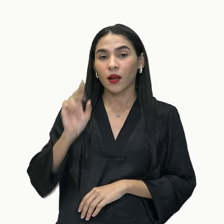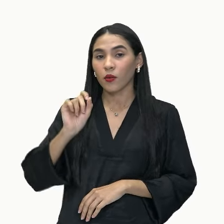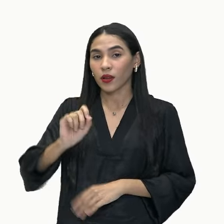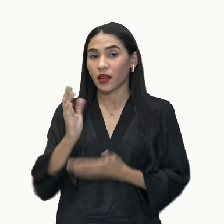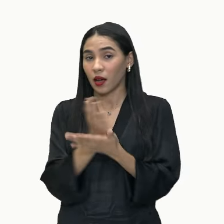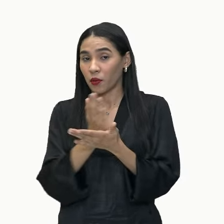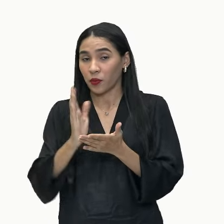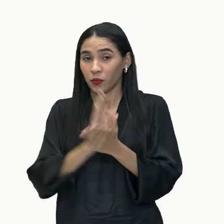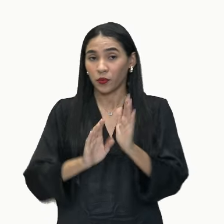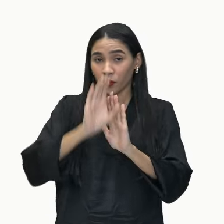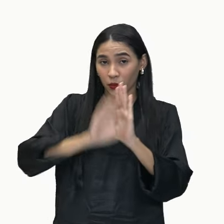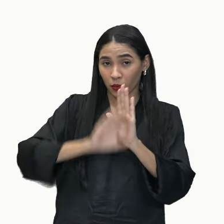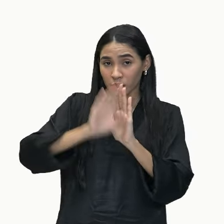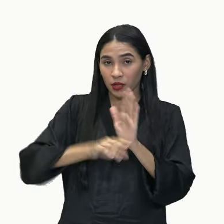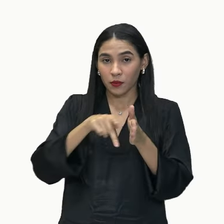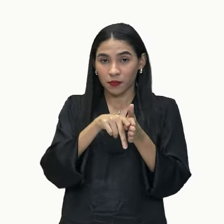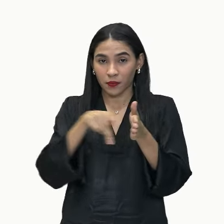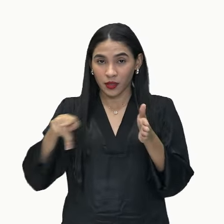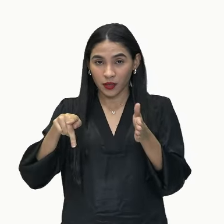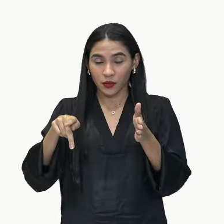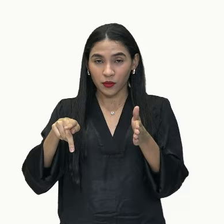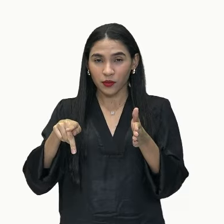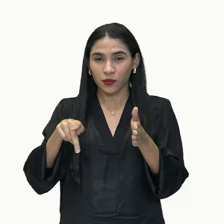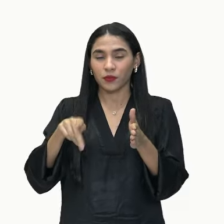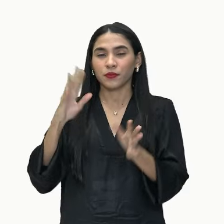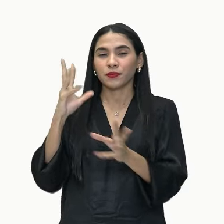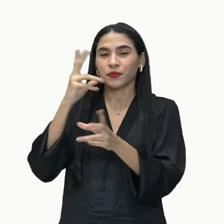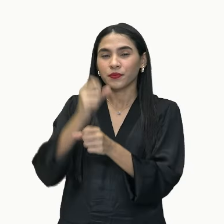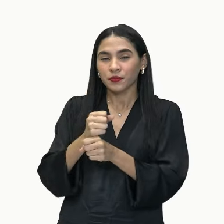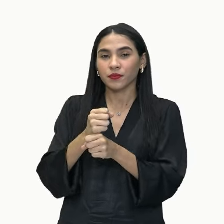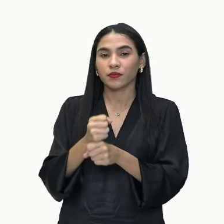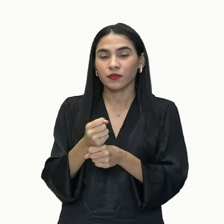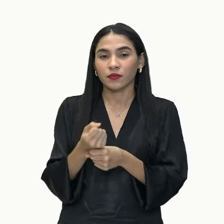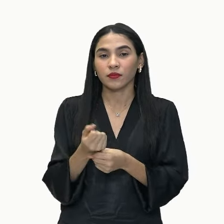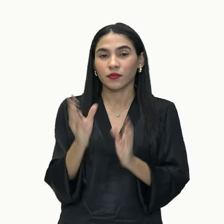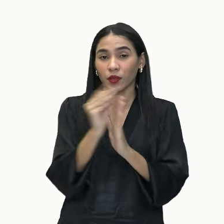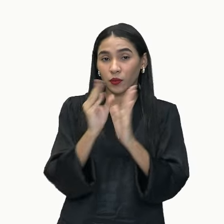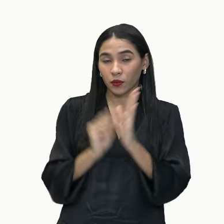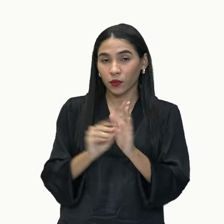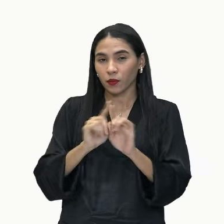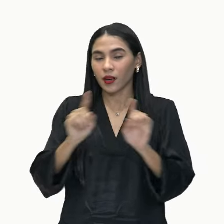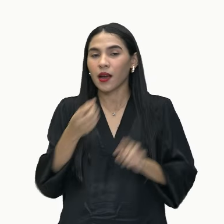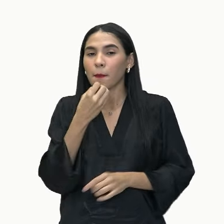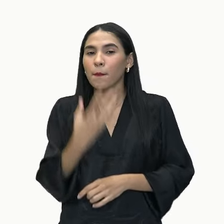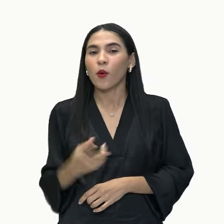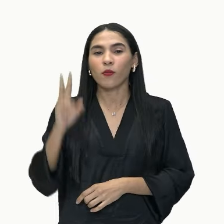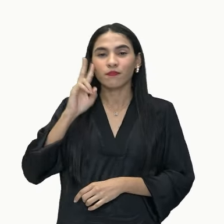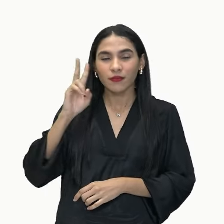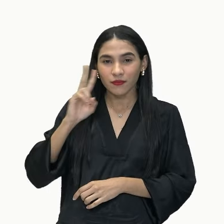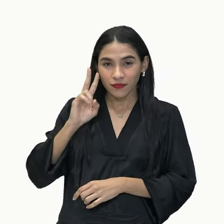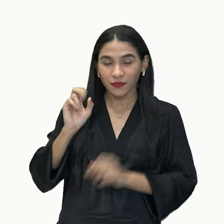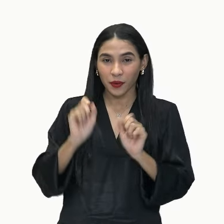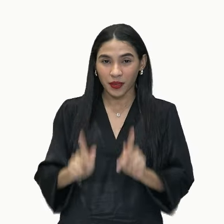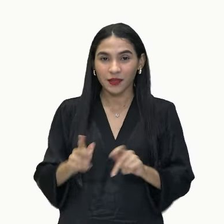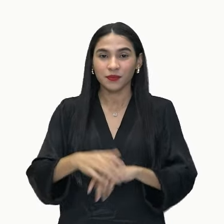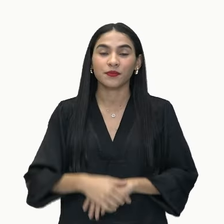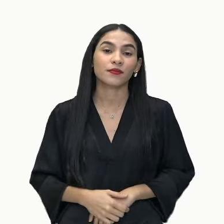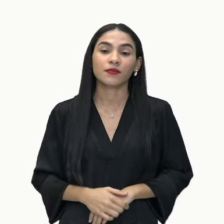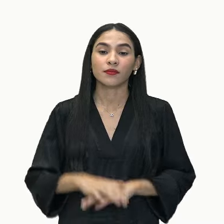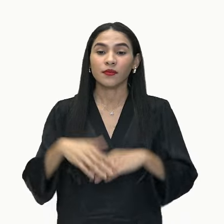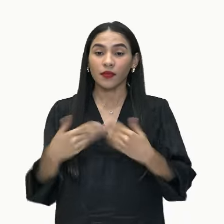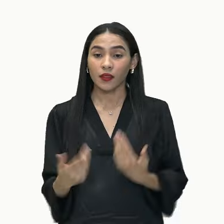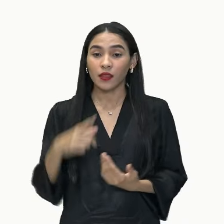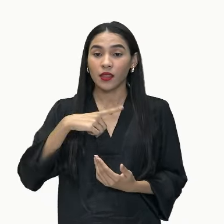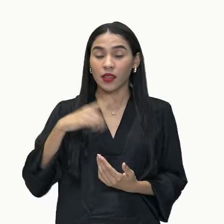algumas noções de período, que já foram revistas por nós neste módulo, mas é sempre bom reforçar, ok? Então,